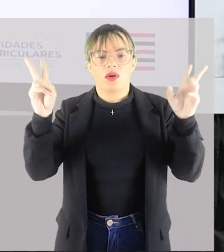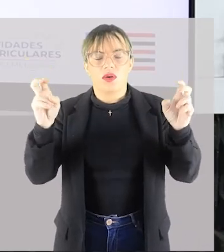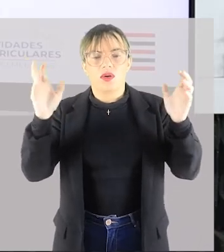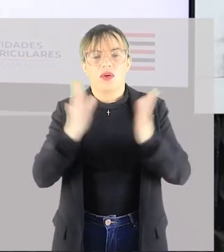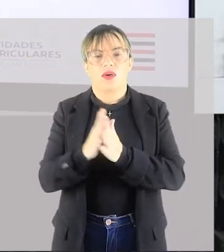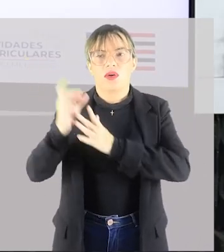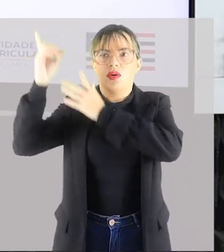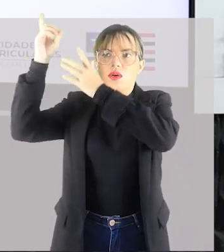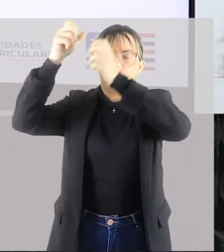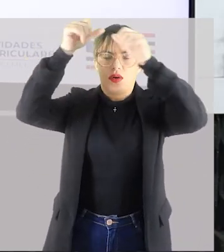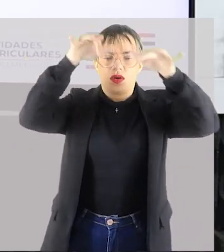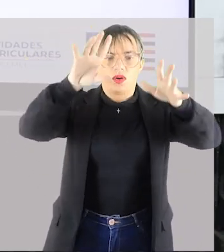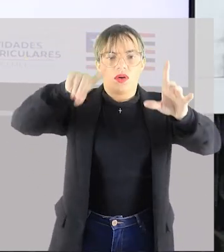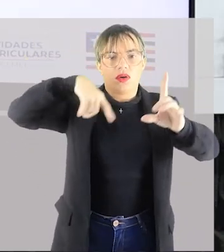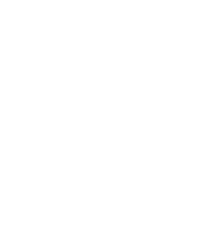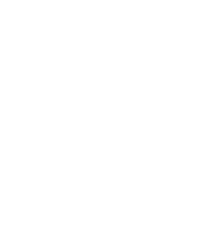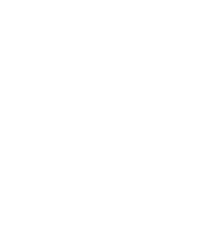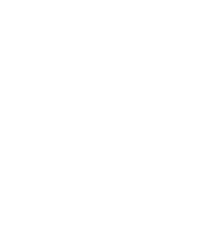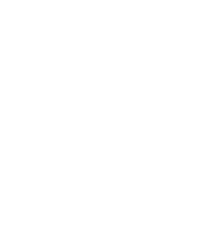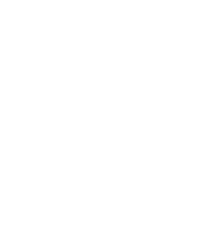com Deus e até a próxima!